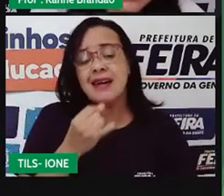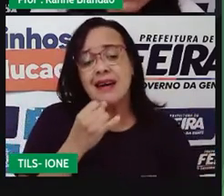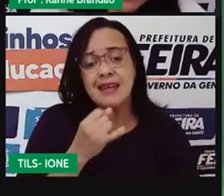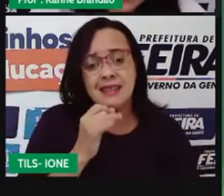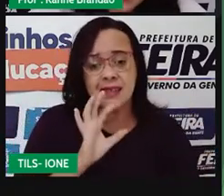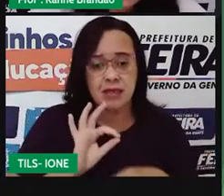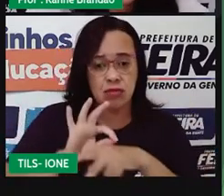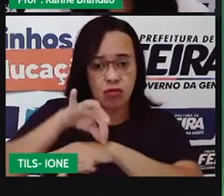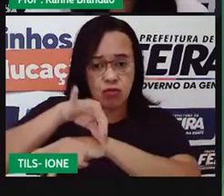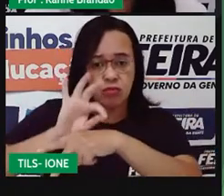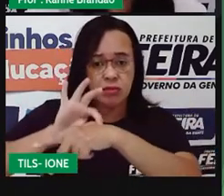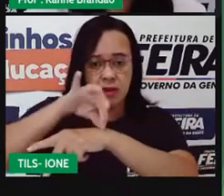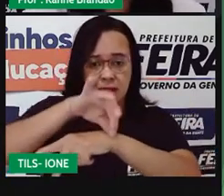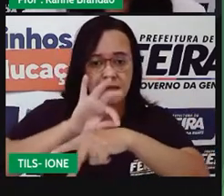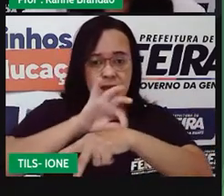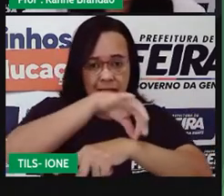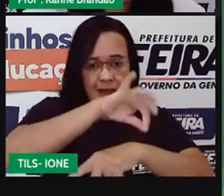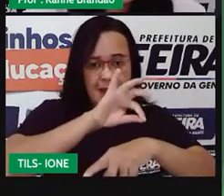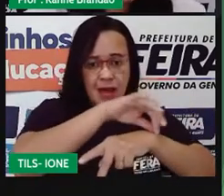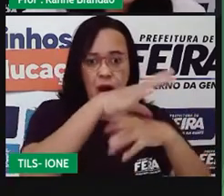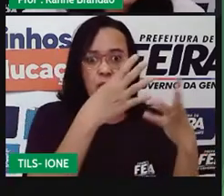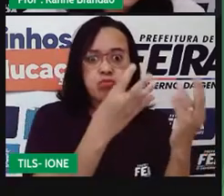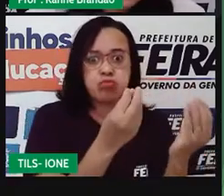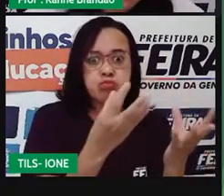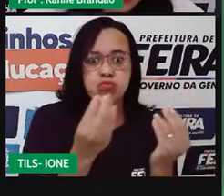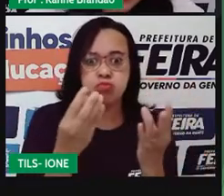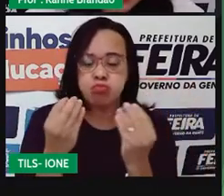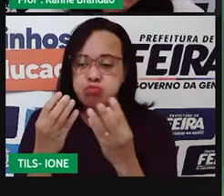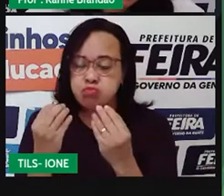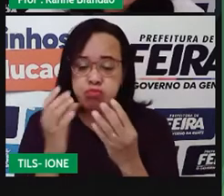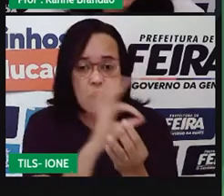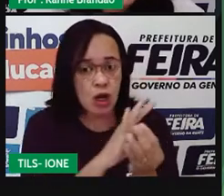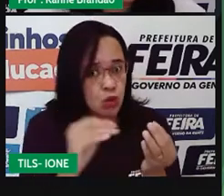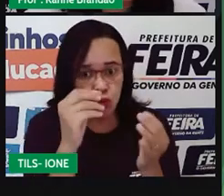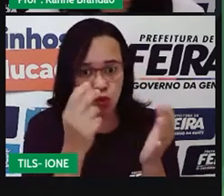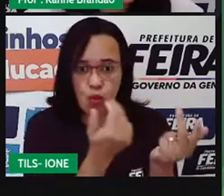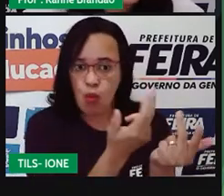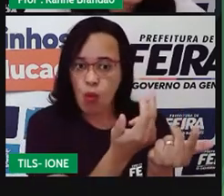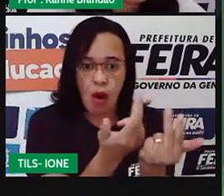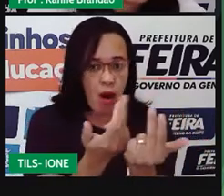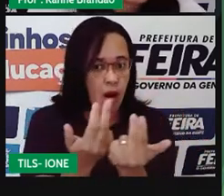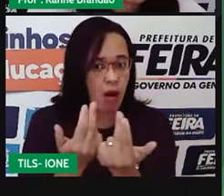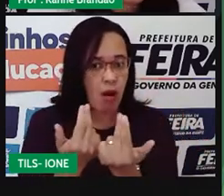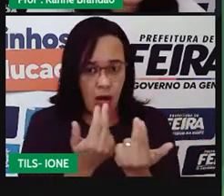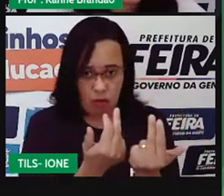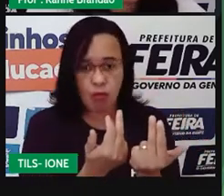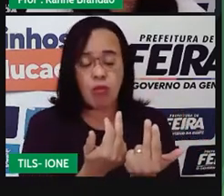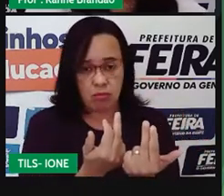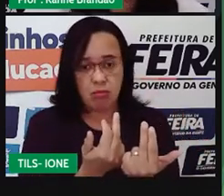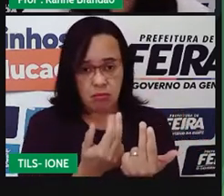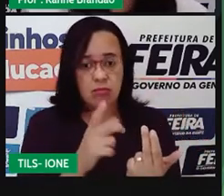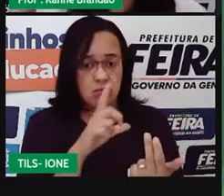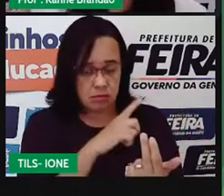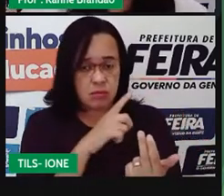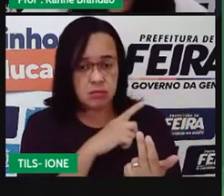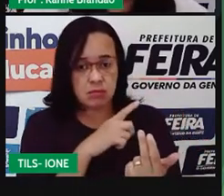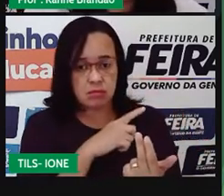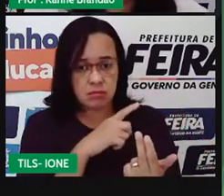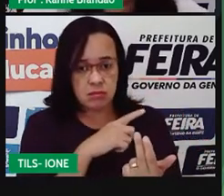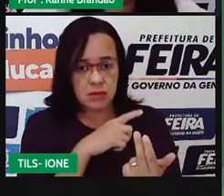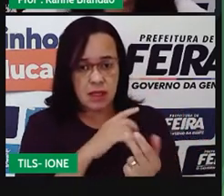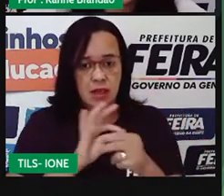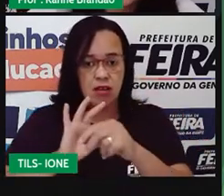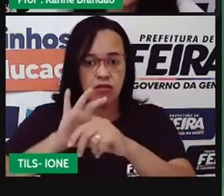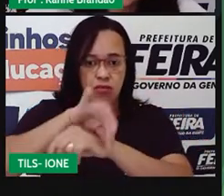população. Por quê? Porque são indivíduos da mesma espécie, né? As formigas, nós seres humanos, pensando na